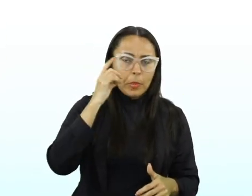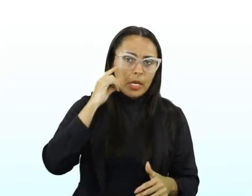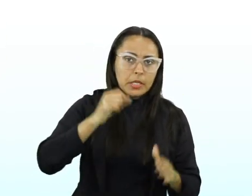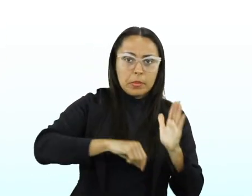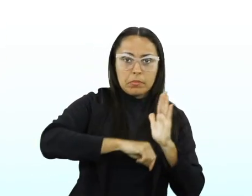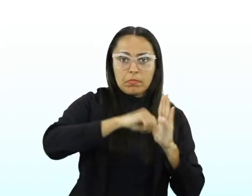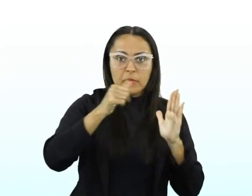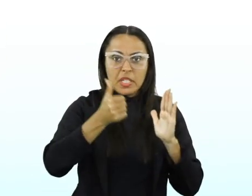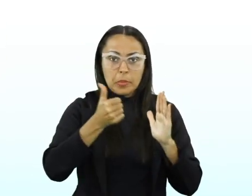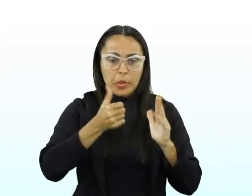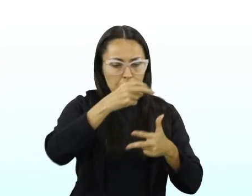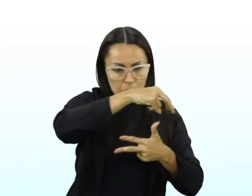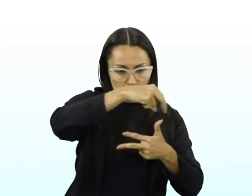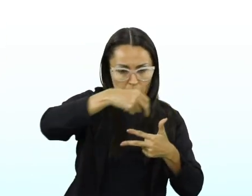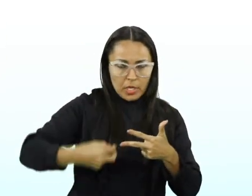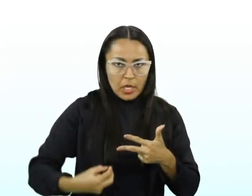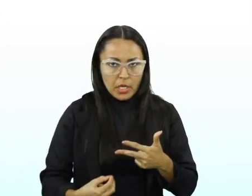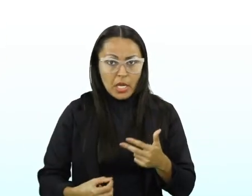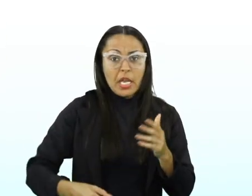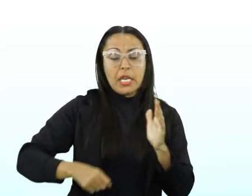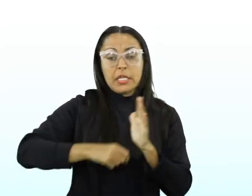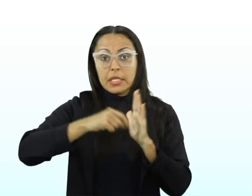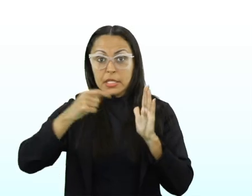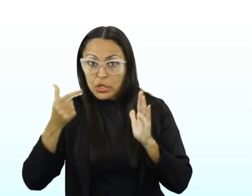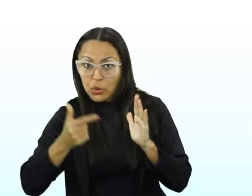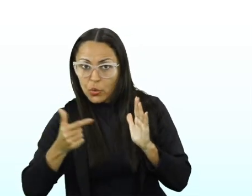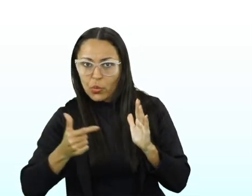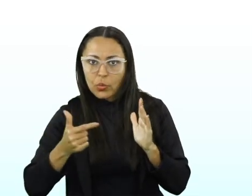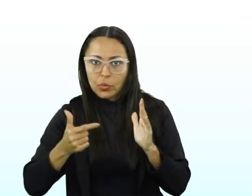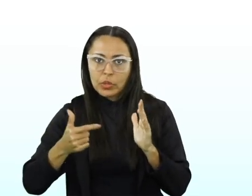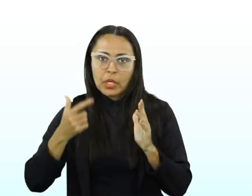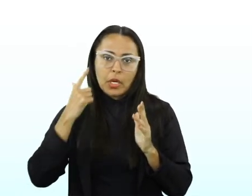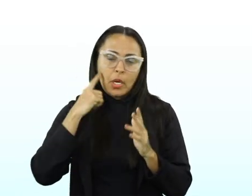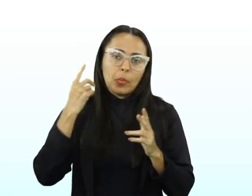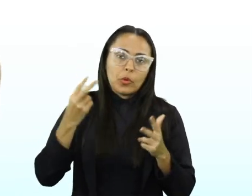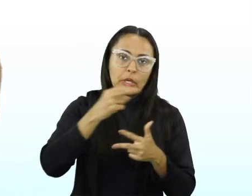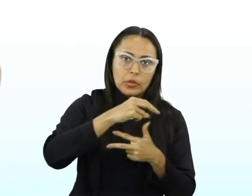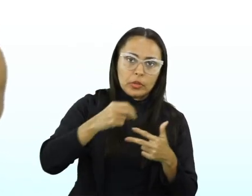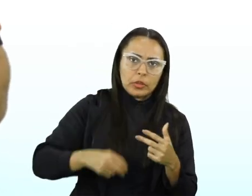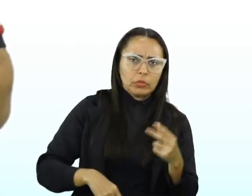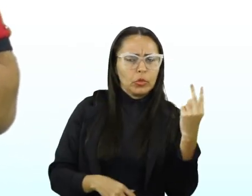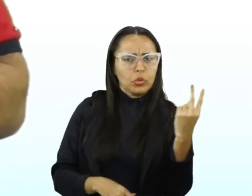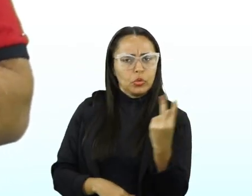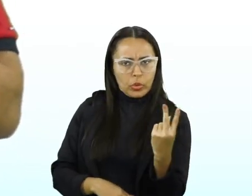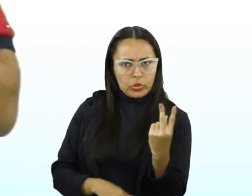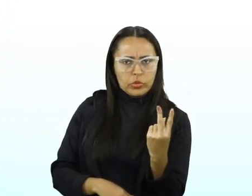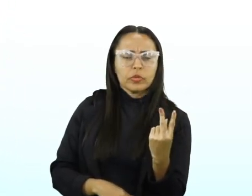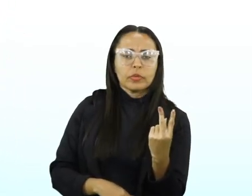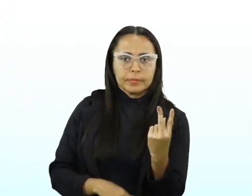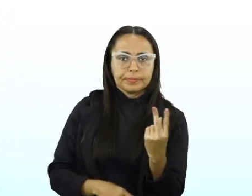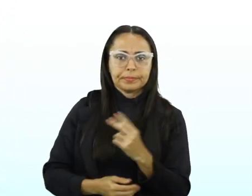aplicação do Exame Nacional do Ensino Médio, como também na segunda aplicação, porque o ENEI é aplicado de duas formas. Mas, como assim,